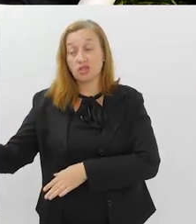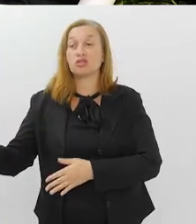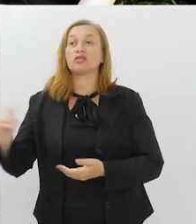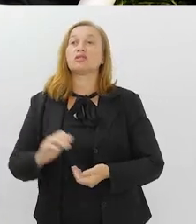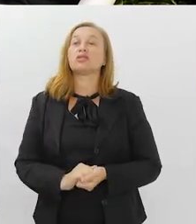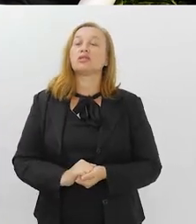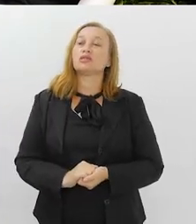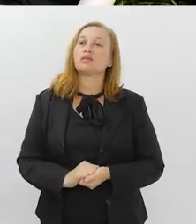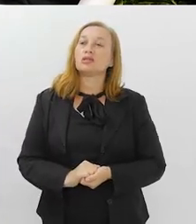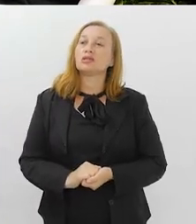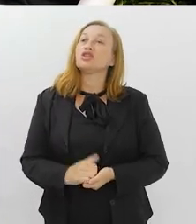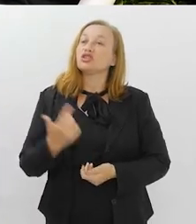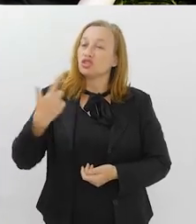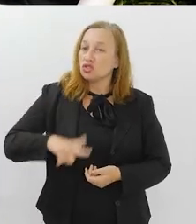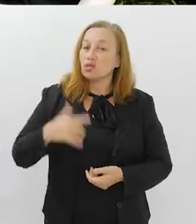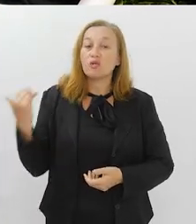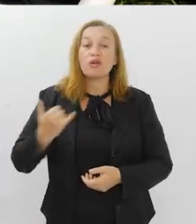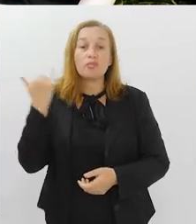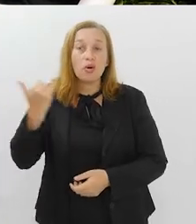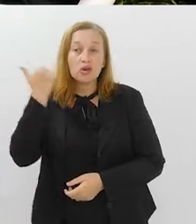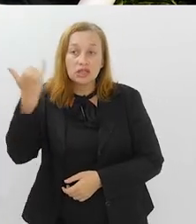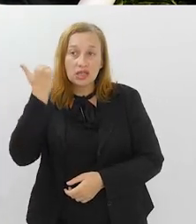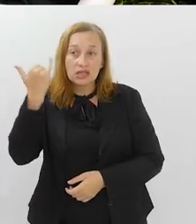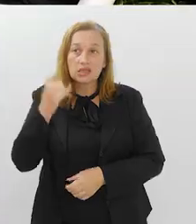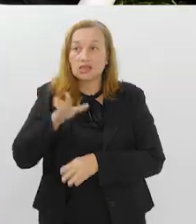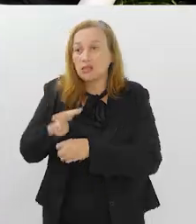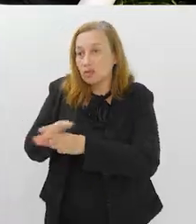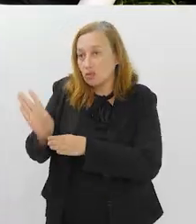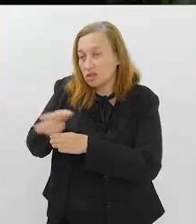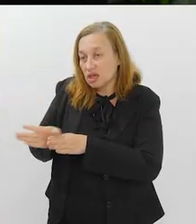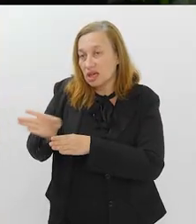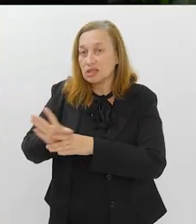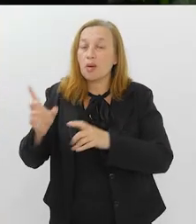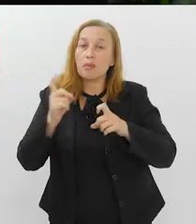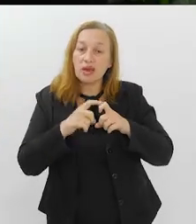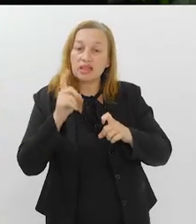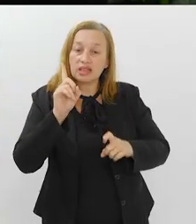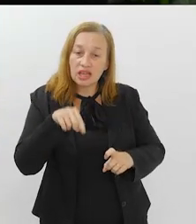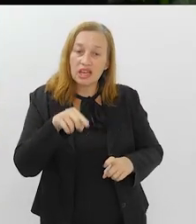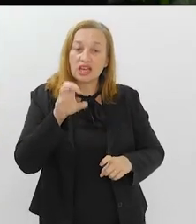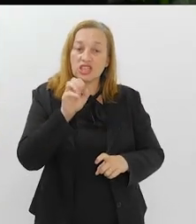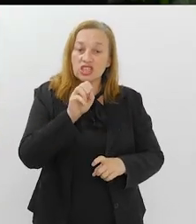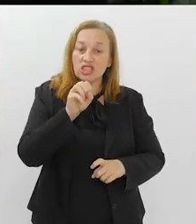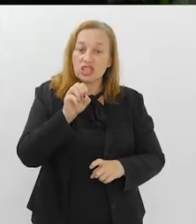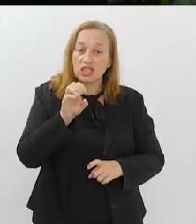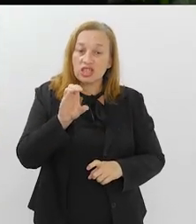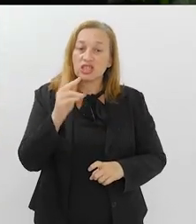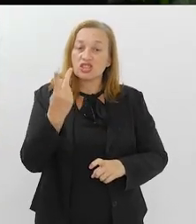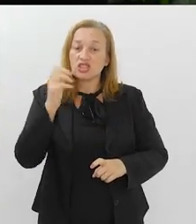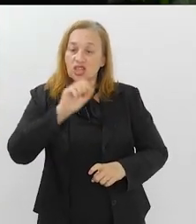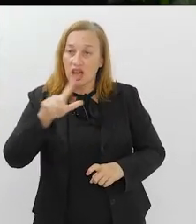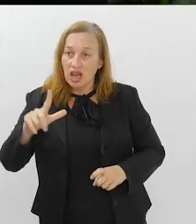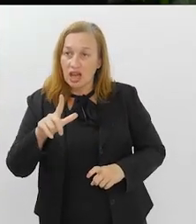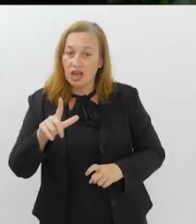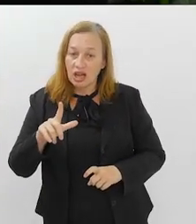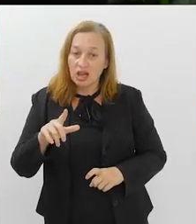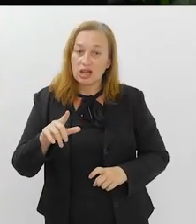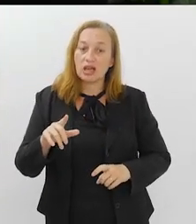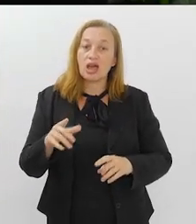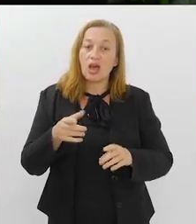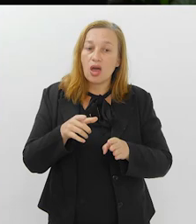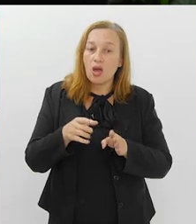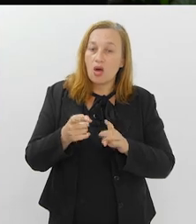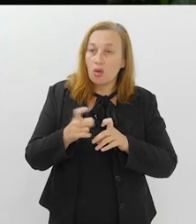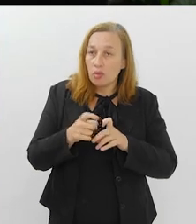também faz parte da medicina de viagem. Mais uma vez, a importância da orientação médica, né, Charbel? Que é o médico que vai orientar aquele paciente